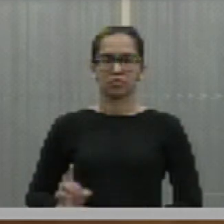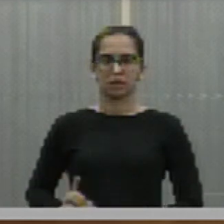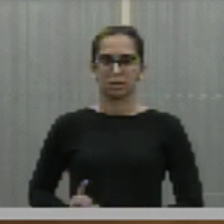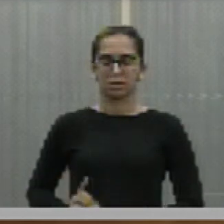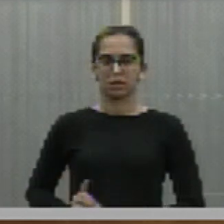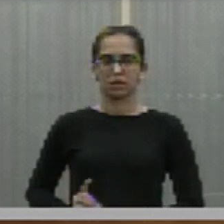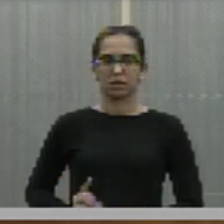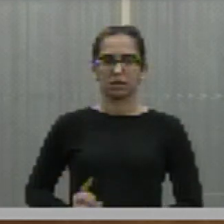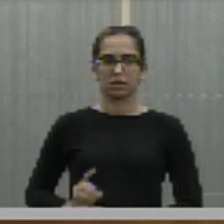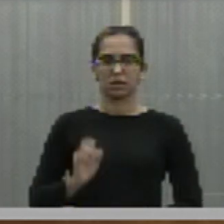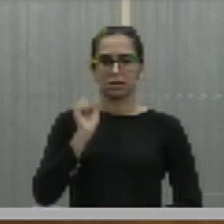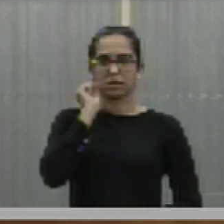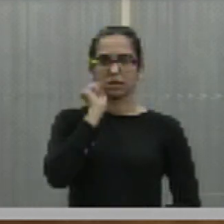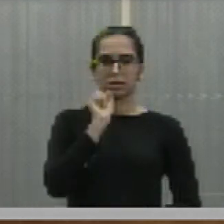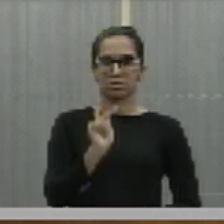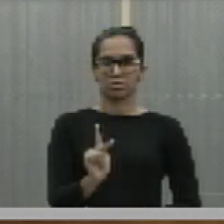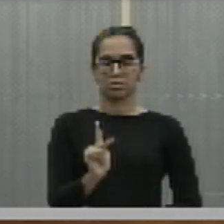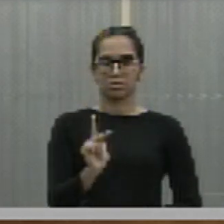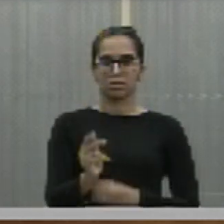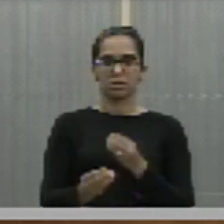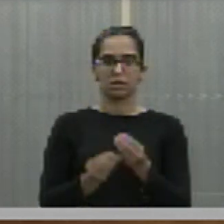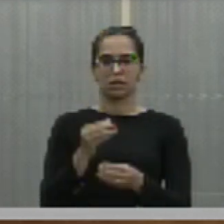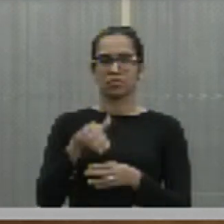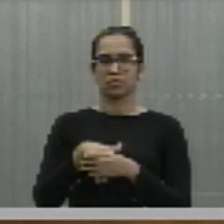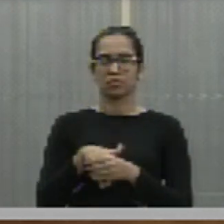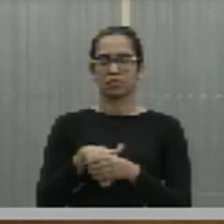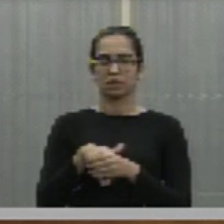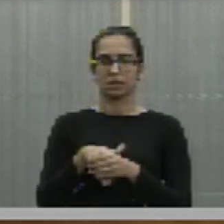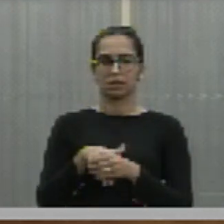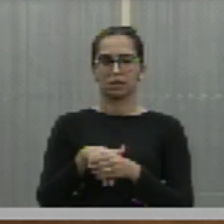Deputado Simone Pereira, como vota?